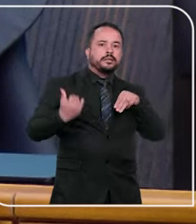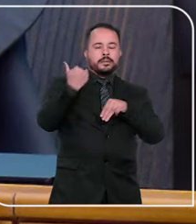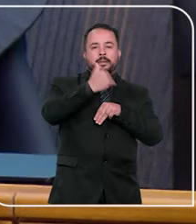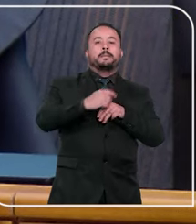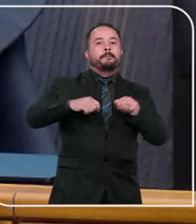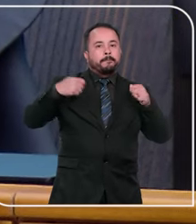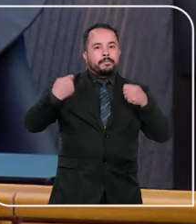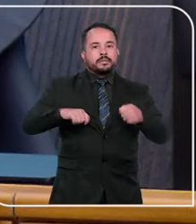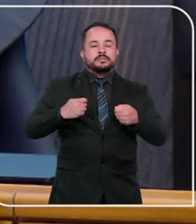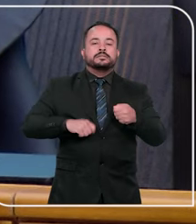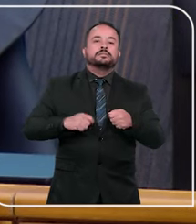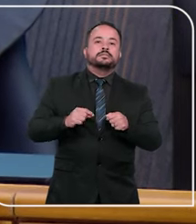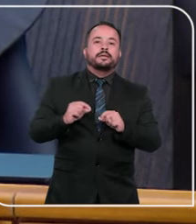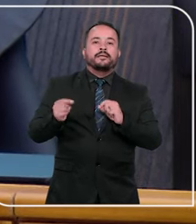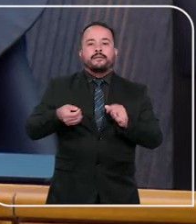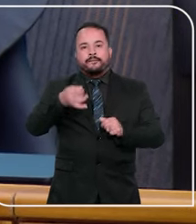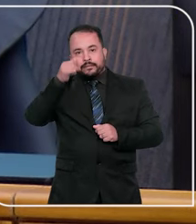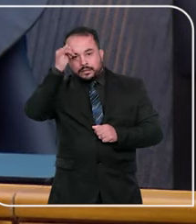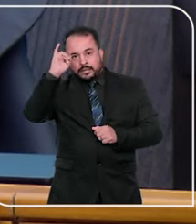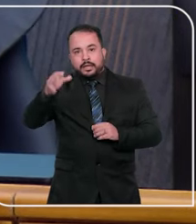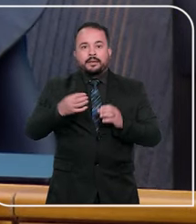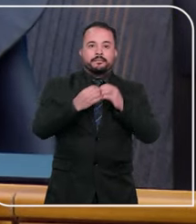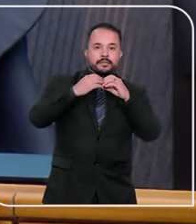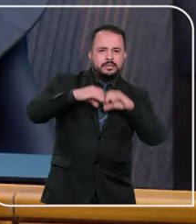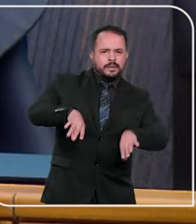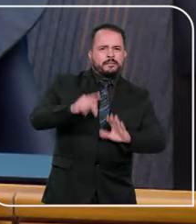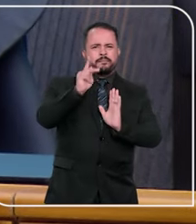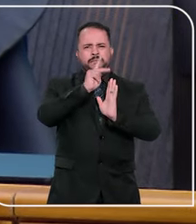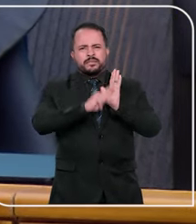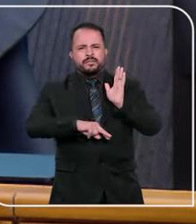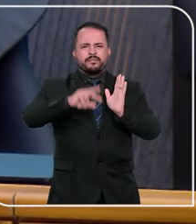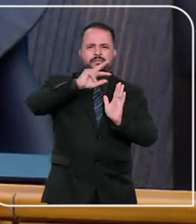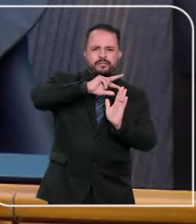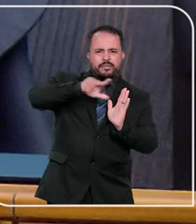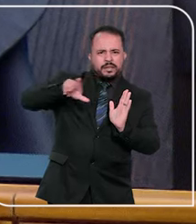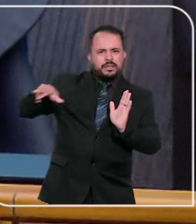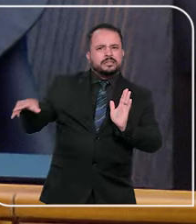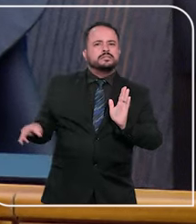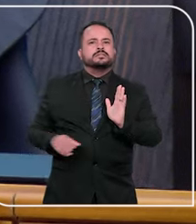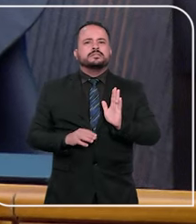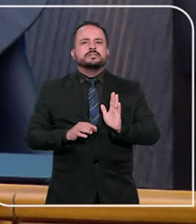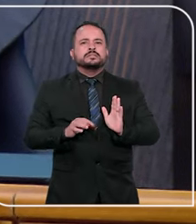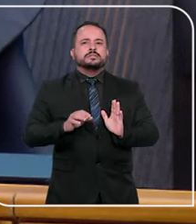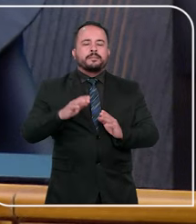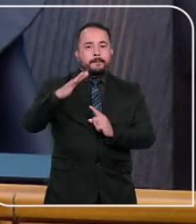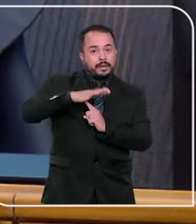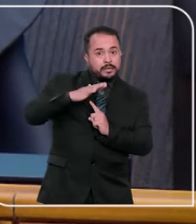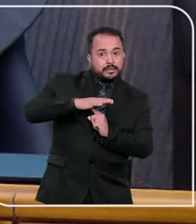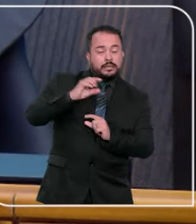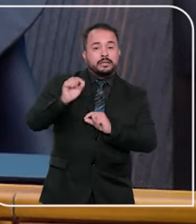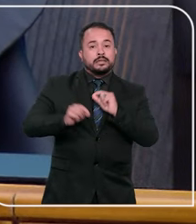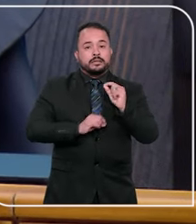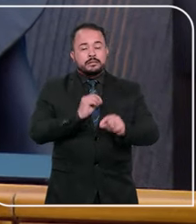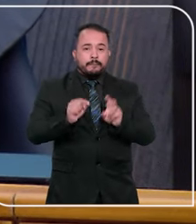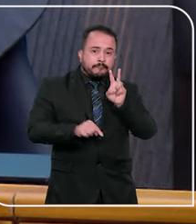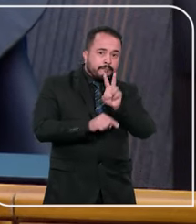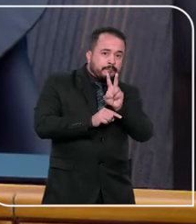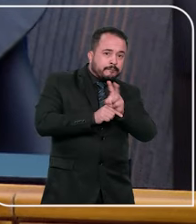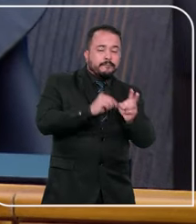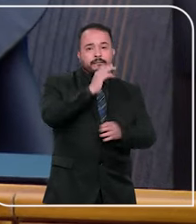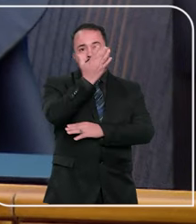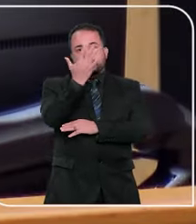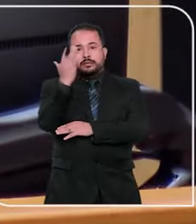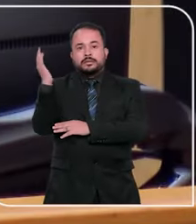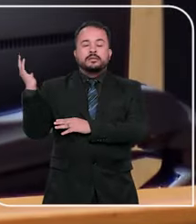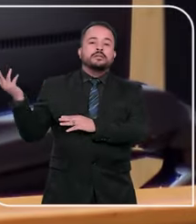decisão é necessária para evitar prejuízos a diversos projetos em andamento na região, como a criação de uma reserva